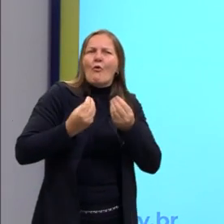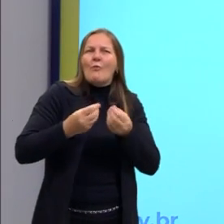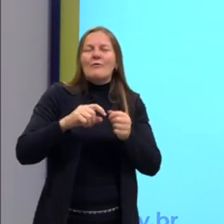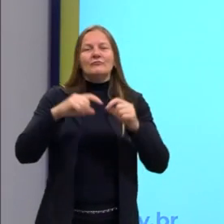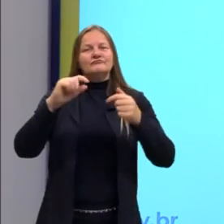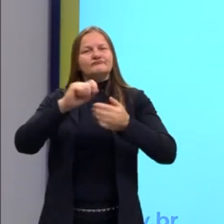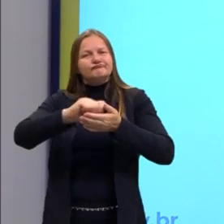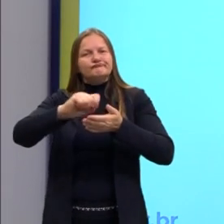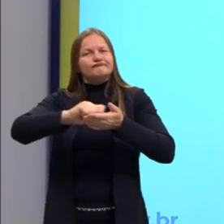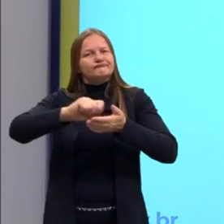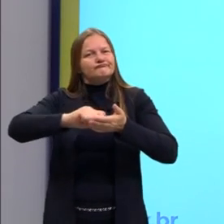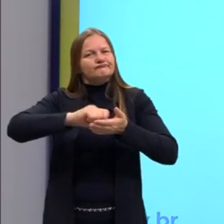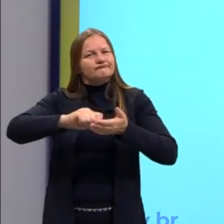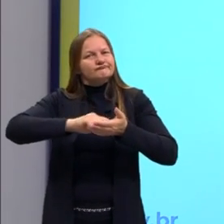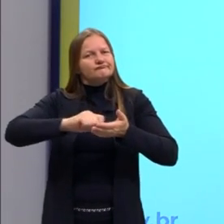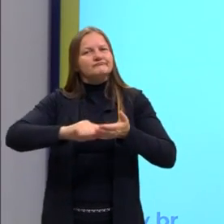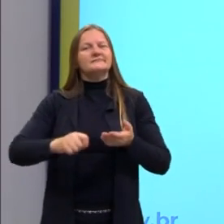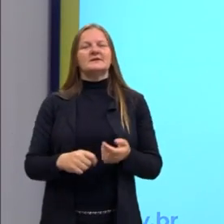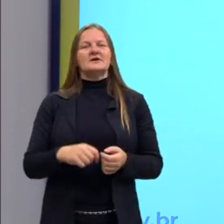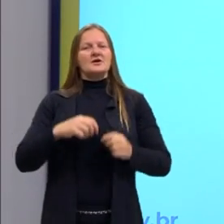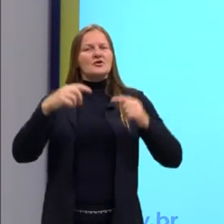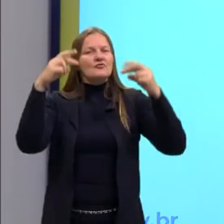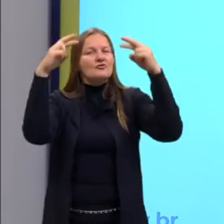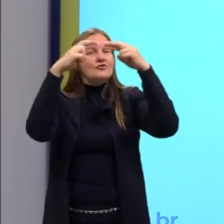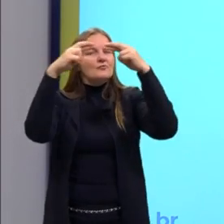quadradinho com rimas